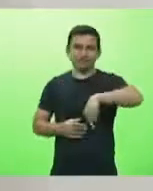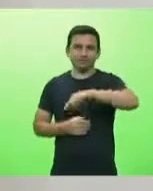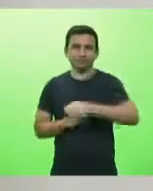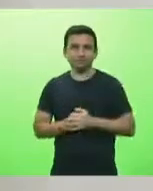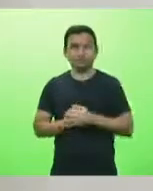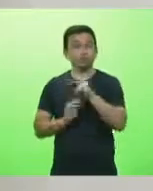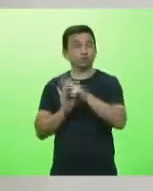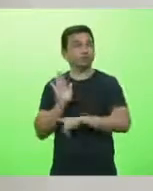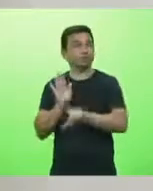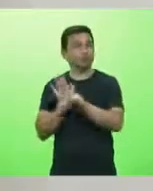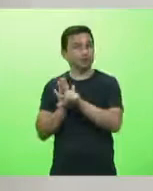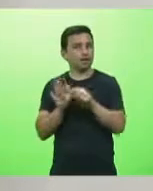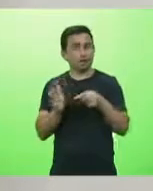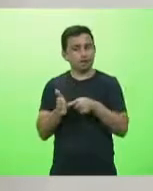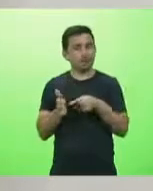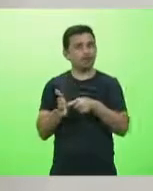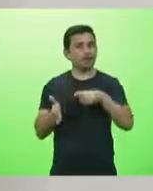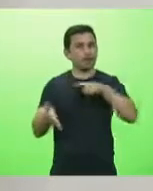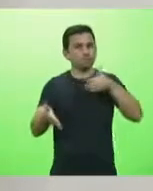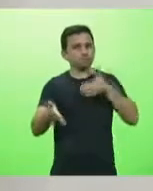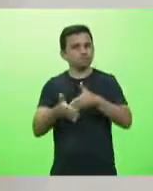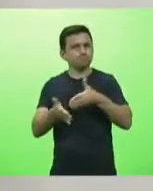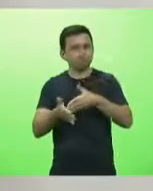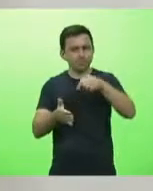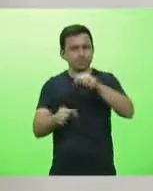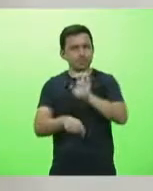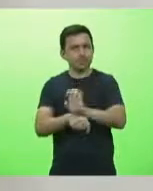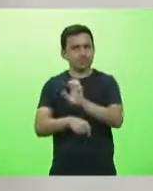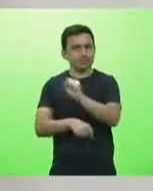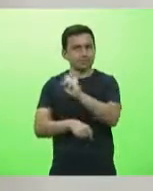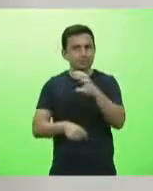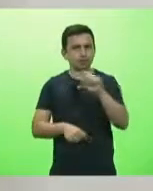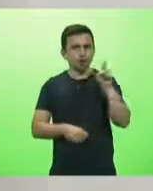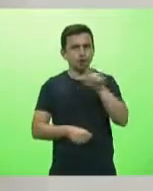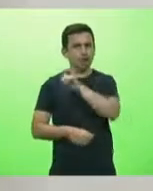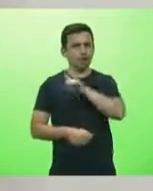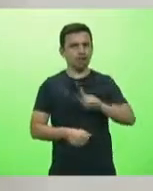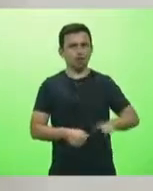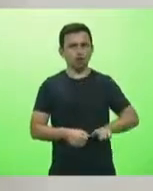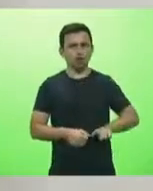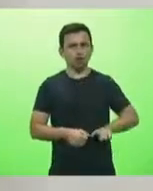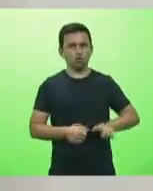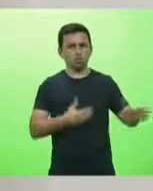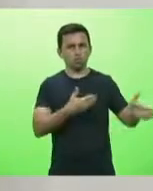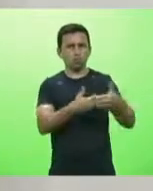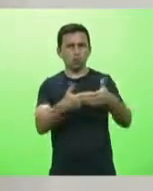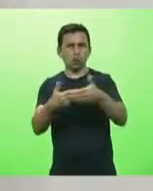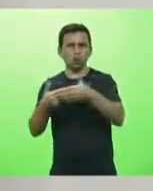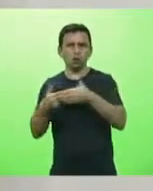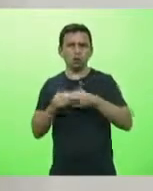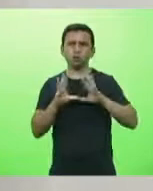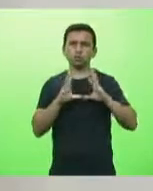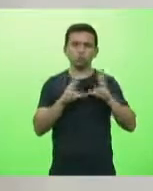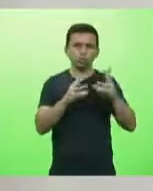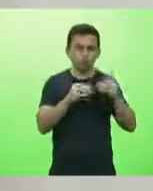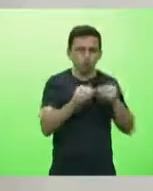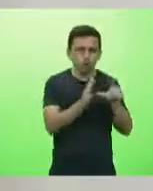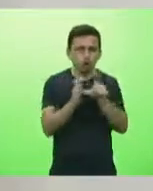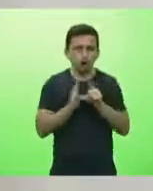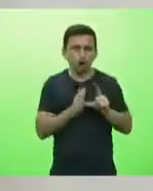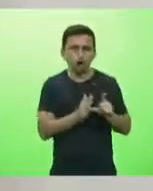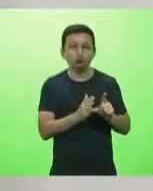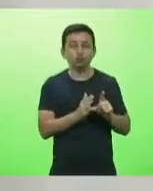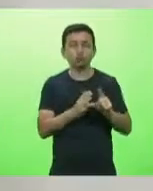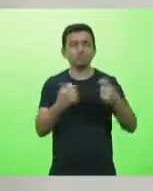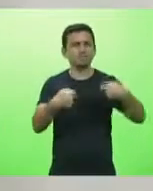impede que o Estado de Santa Catarina, ou seja, que o governador, decrete o fechamento dos estabelecimentos comerciais sem